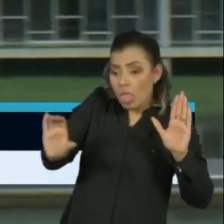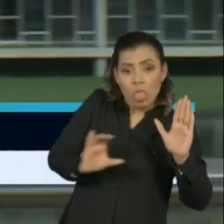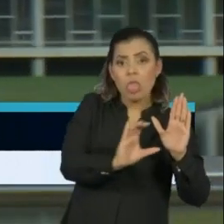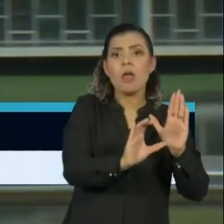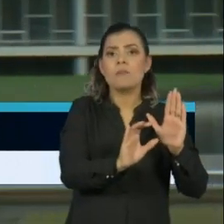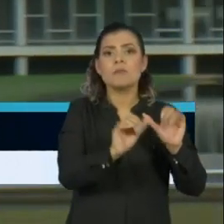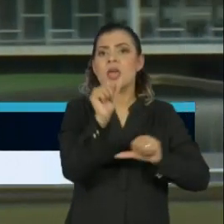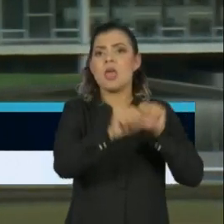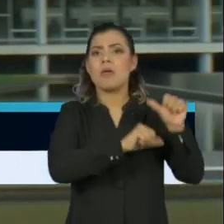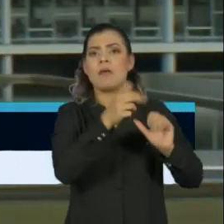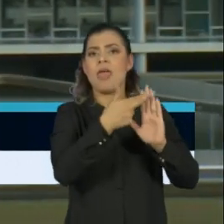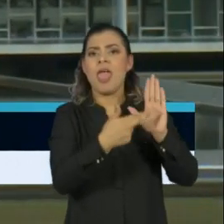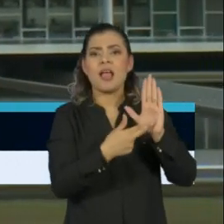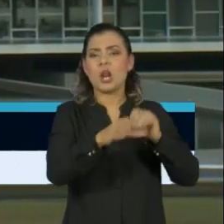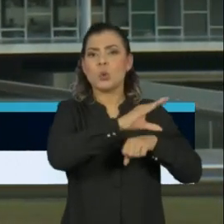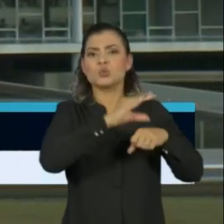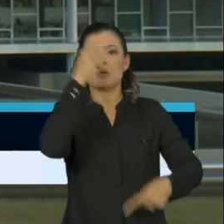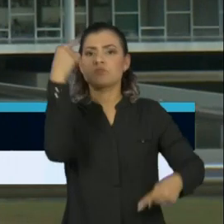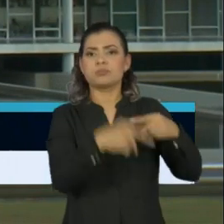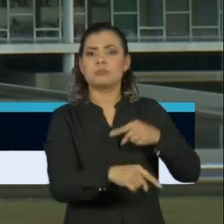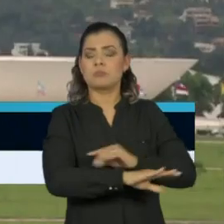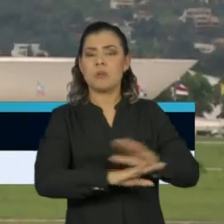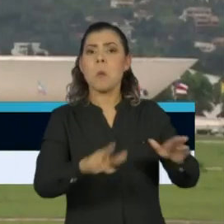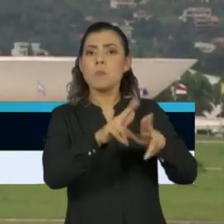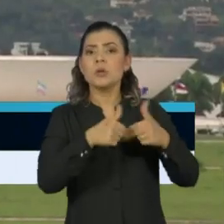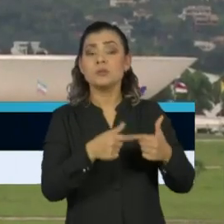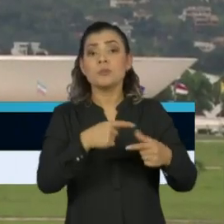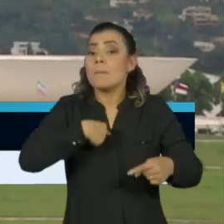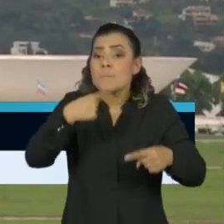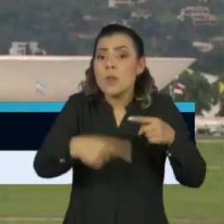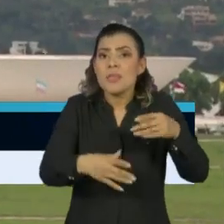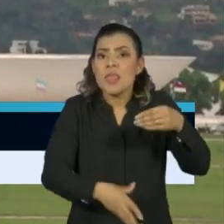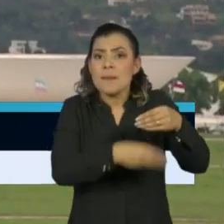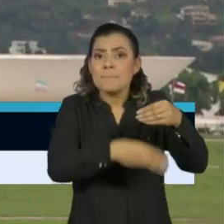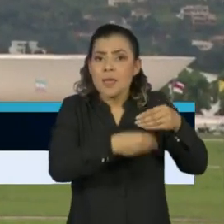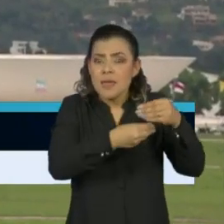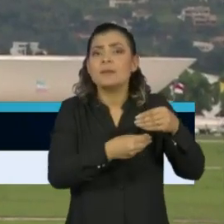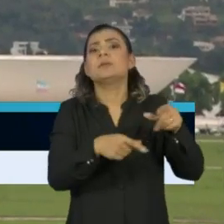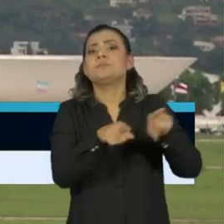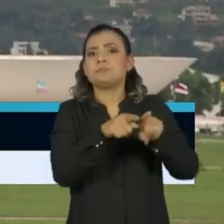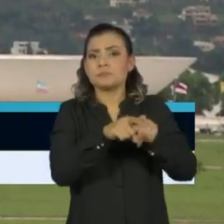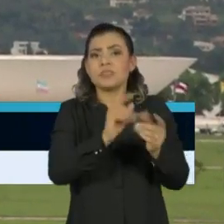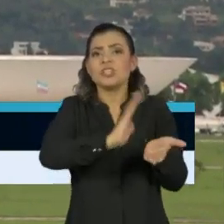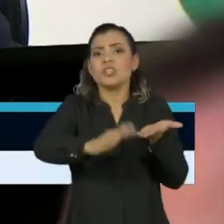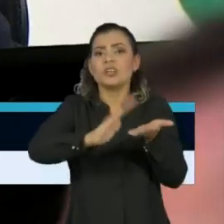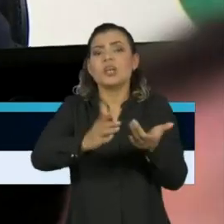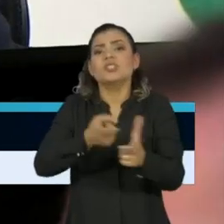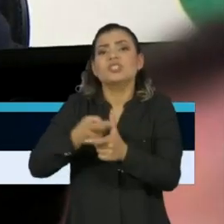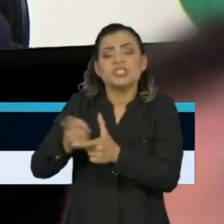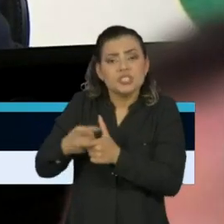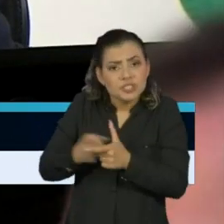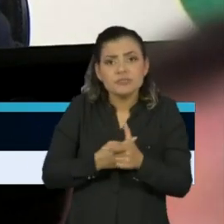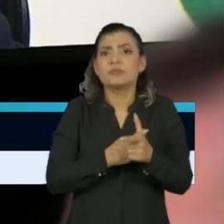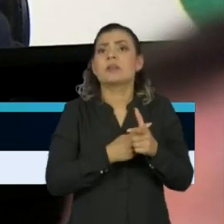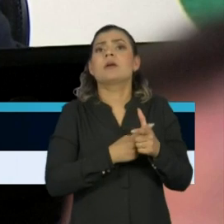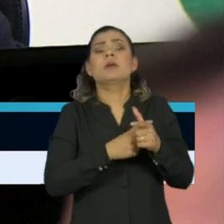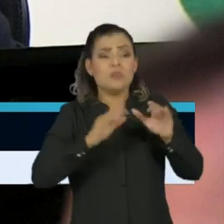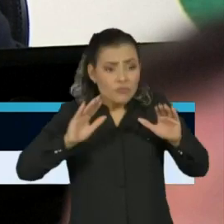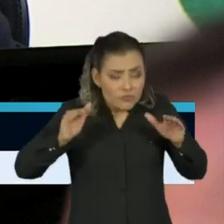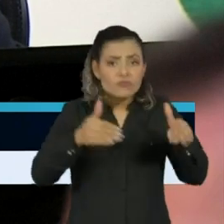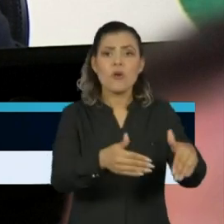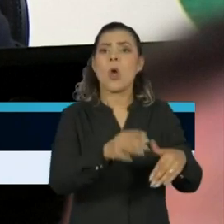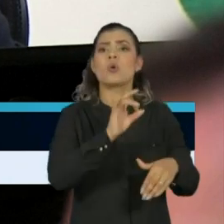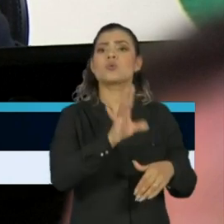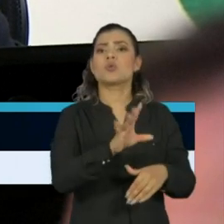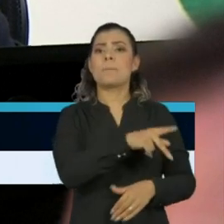violam o princípio constitucional, que proíbe emendas parlamentares de aumentar despesas em projetos de iniciativa exclusiva